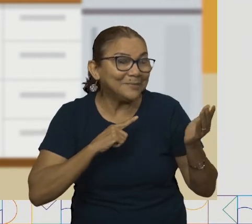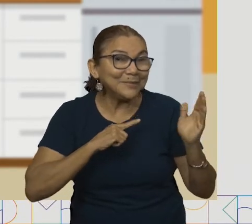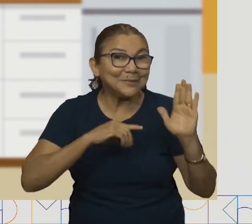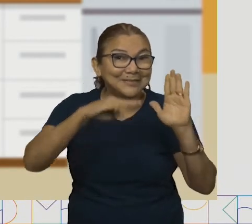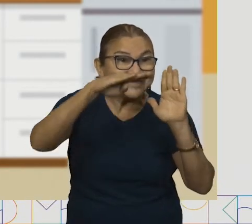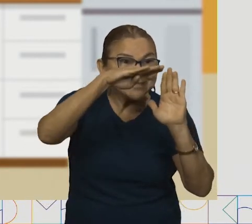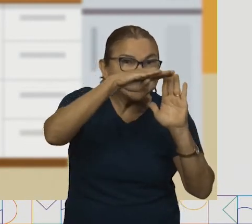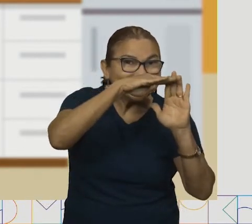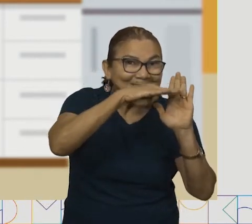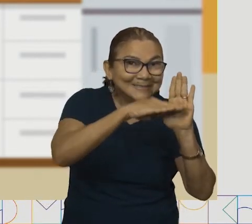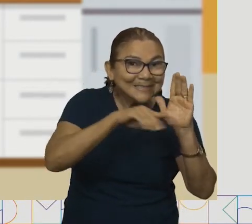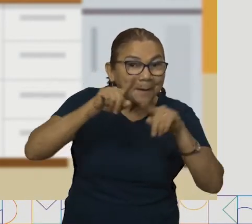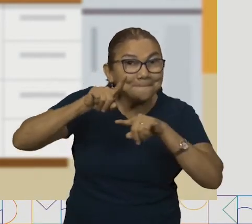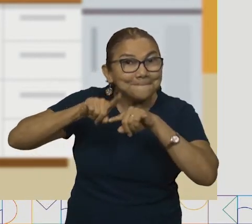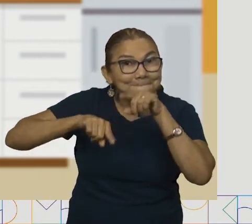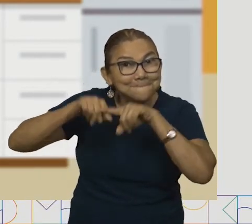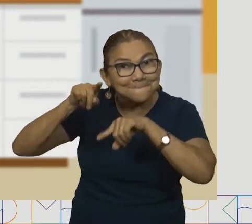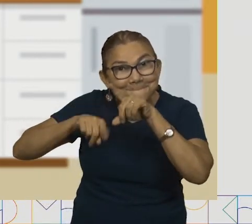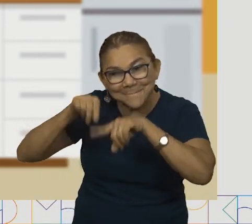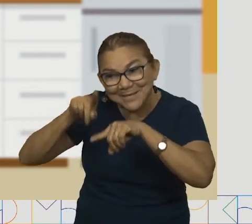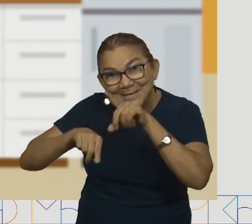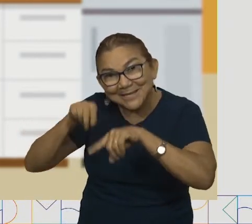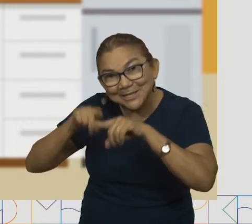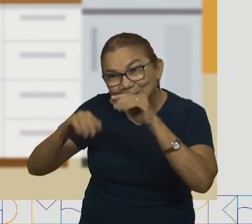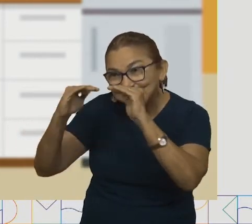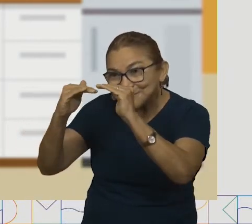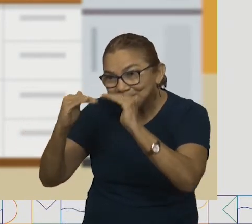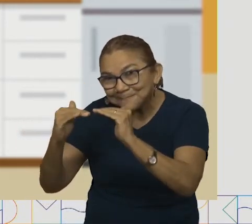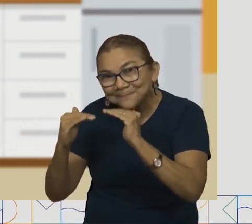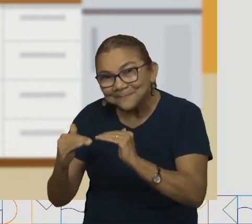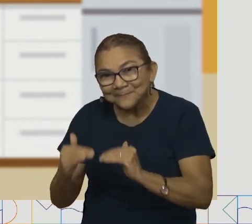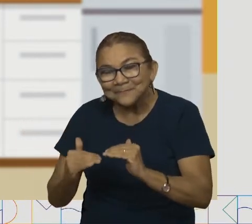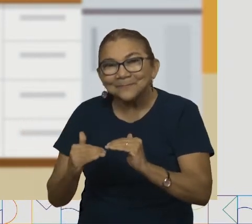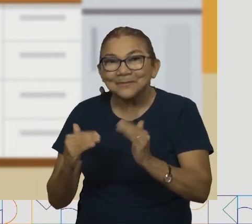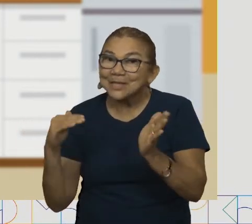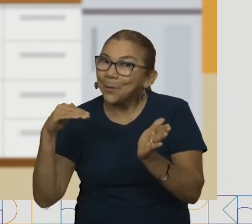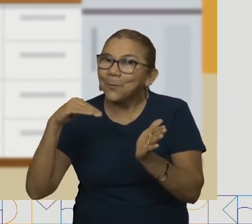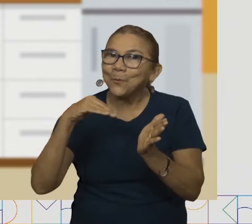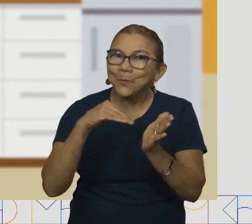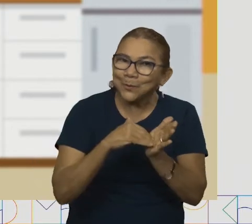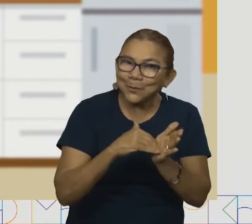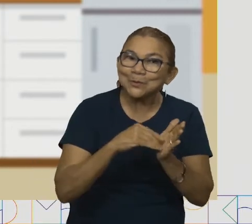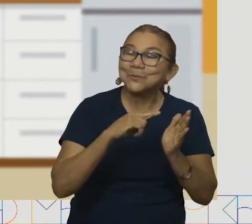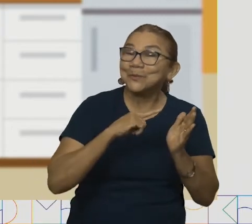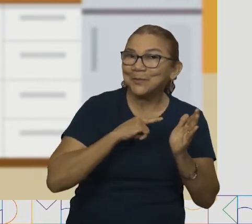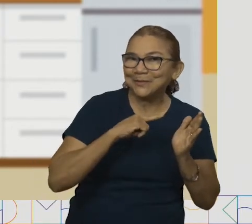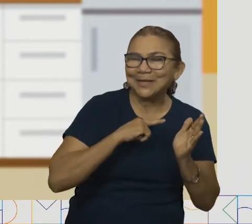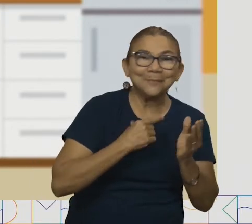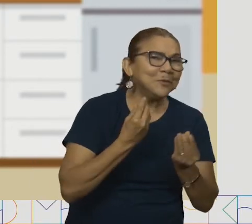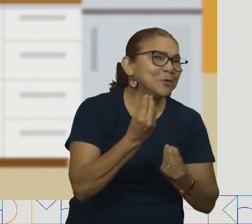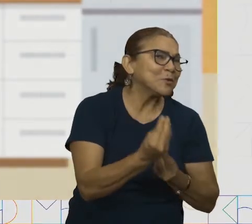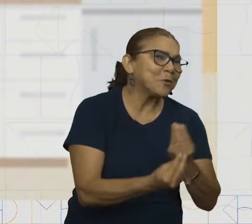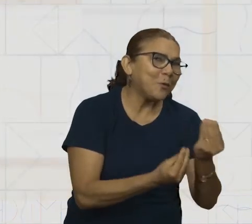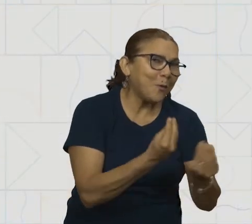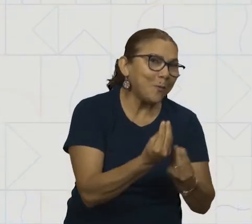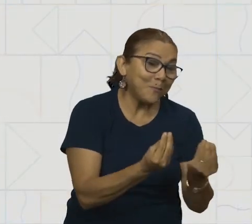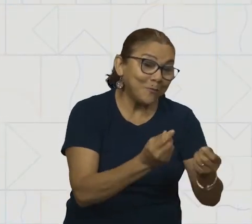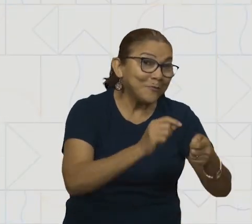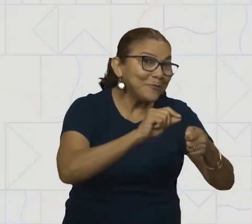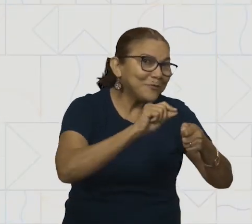Os ingredientes. E por último, nós temos o quê? Olha só o nosso modo de fazer.